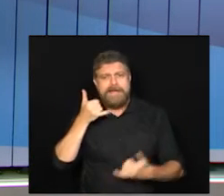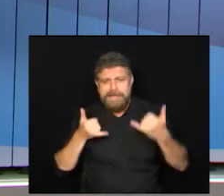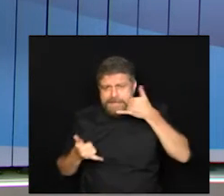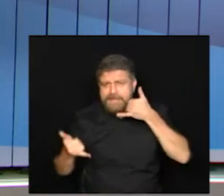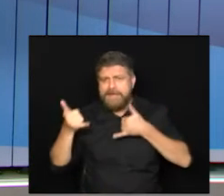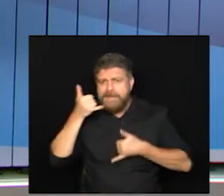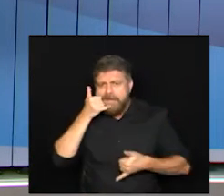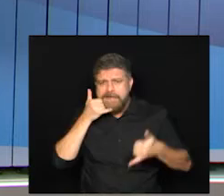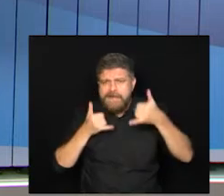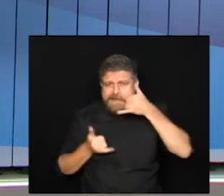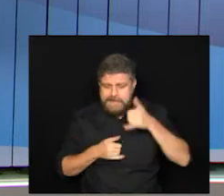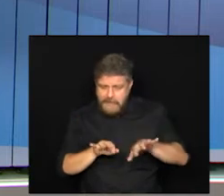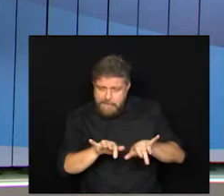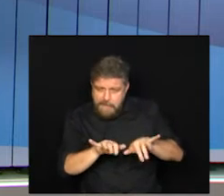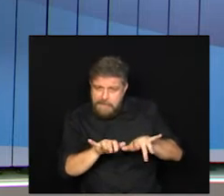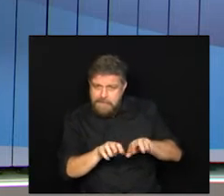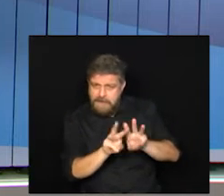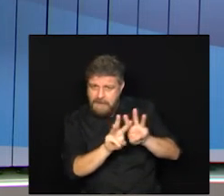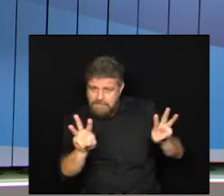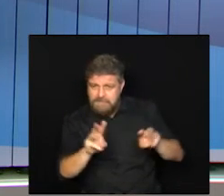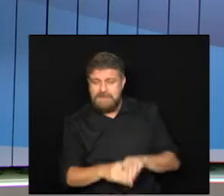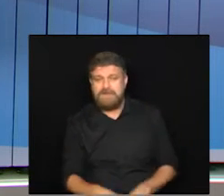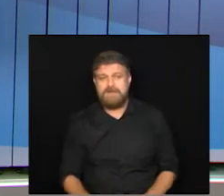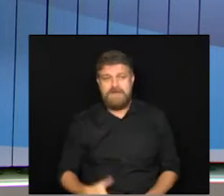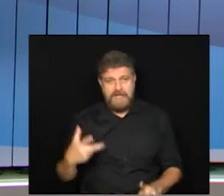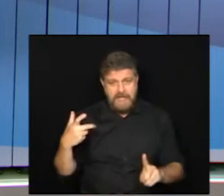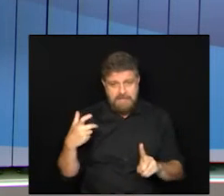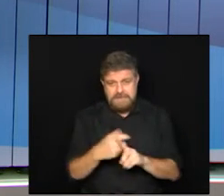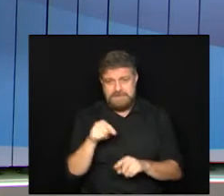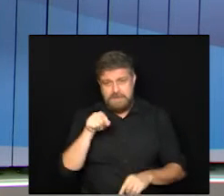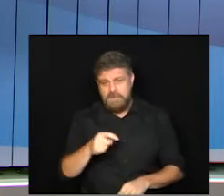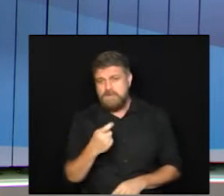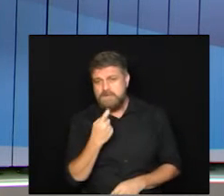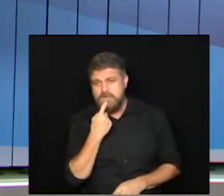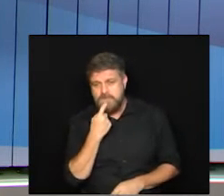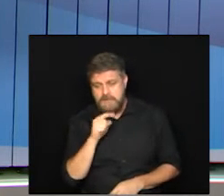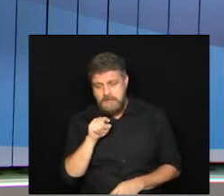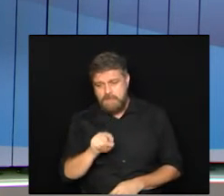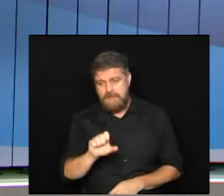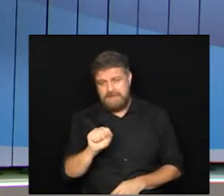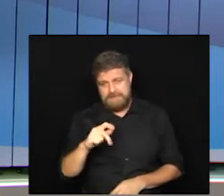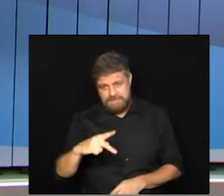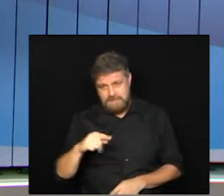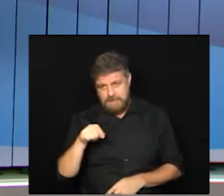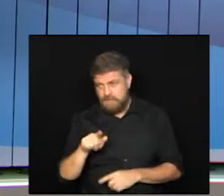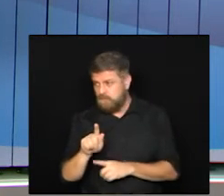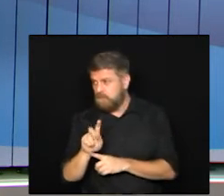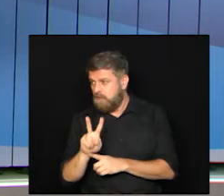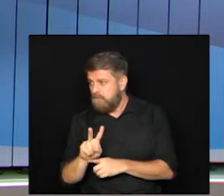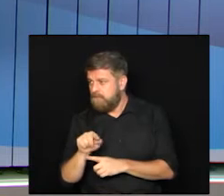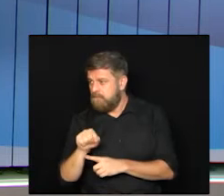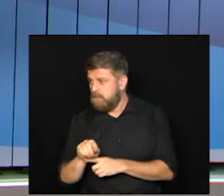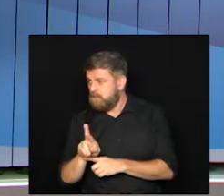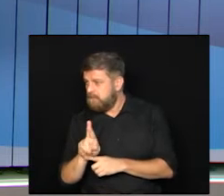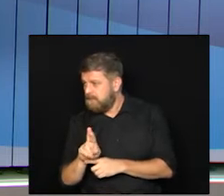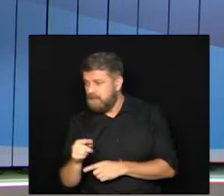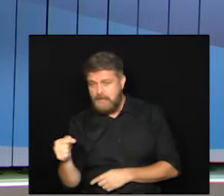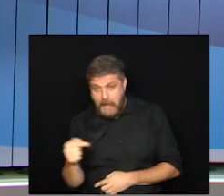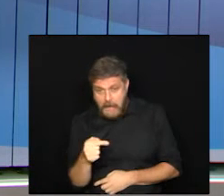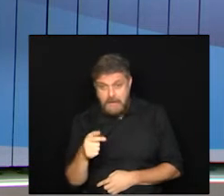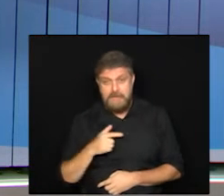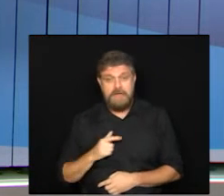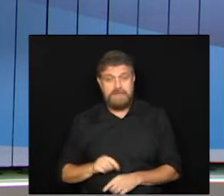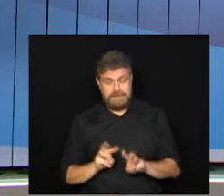acessando o site do vacina.campinas.sp.gov.br que é através